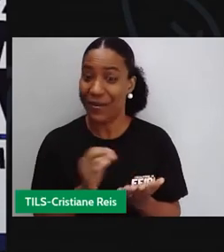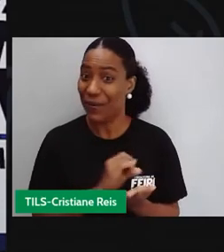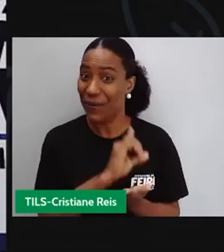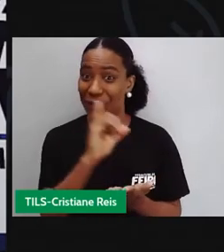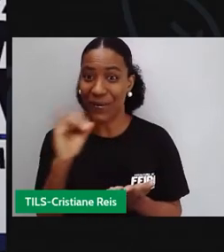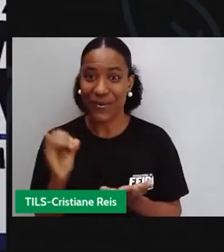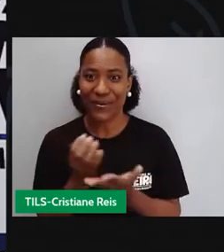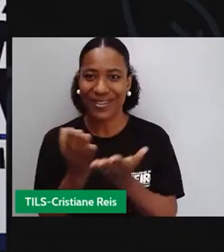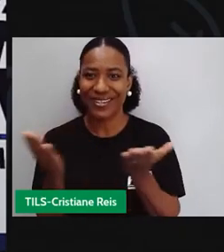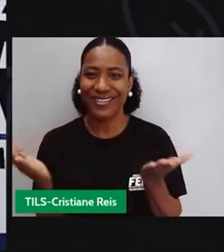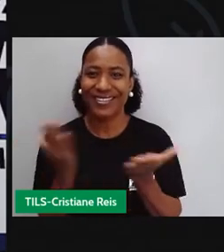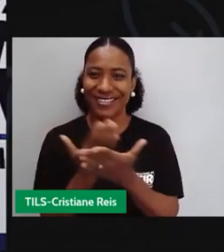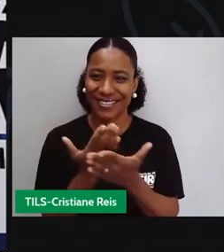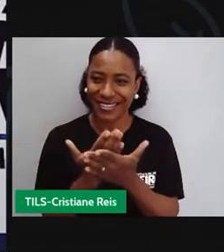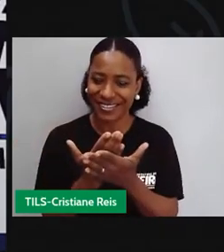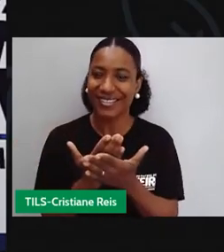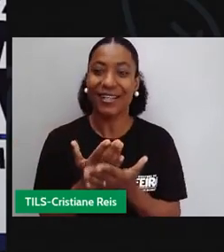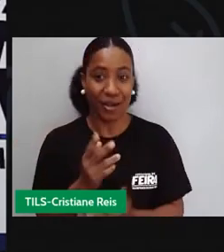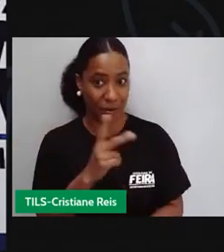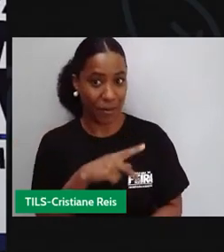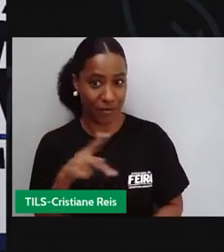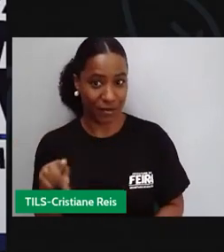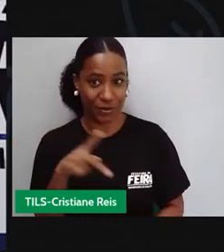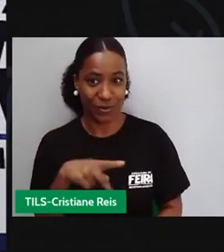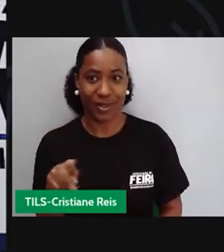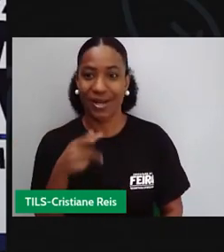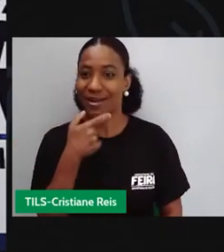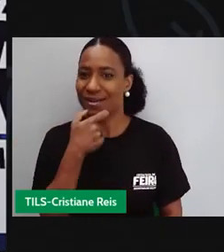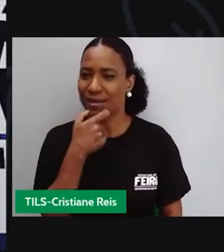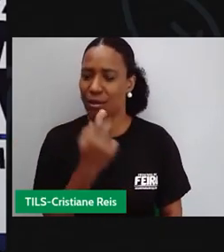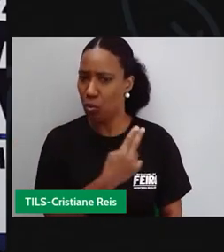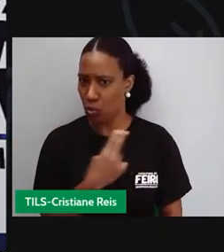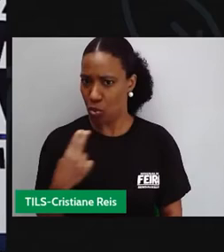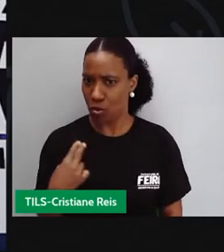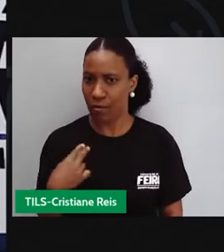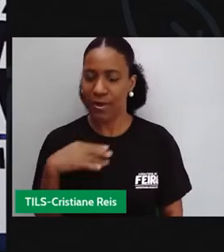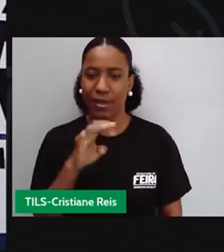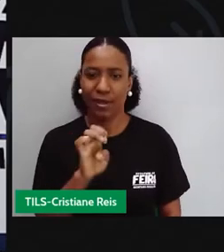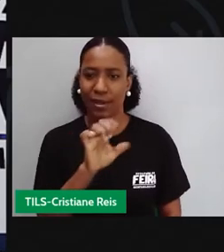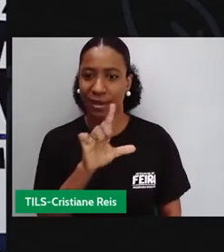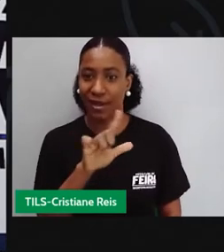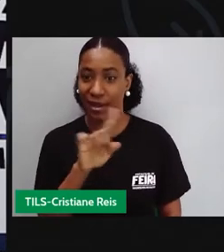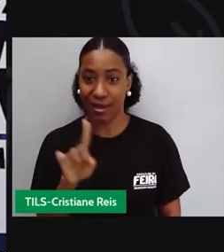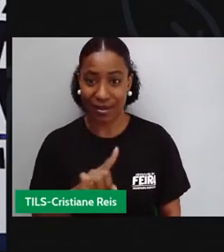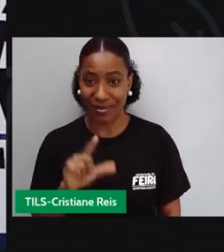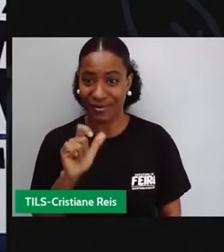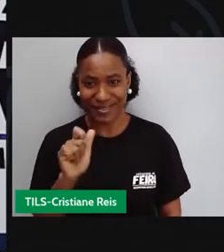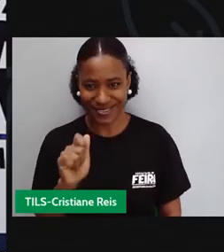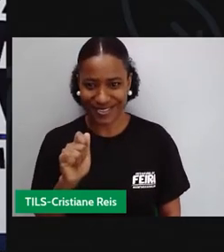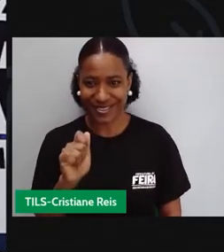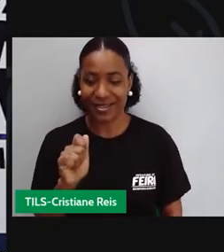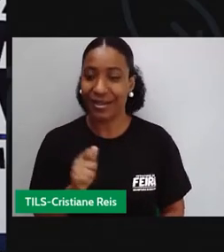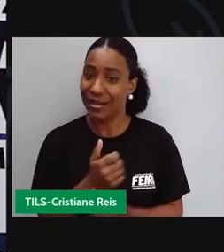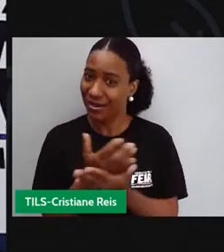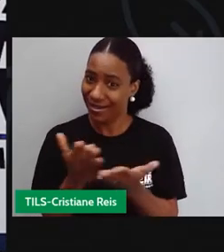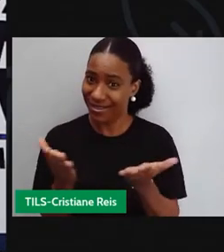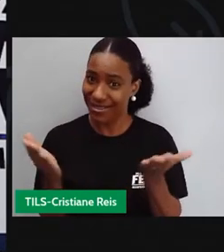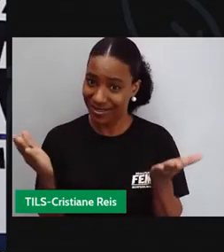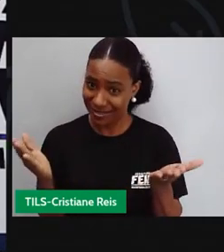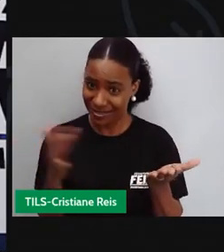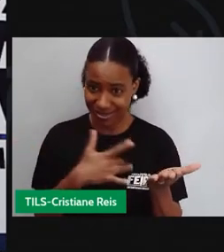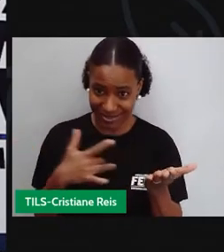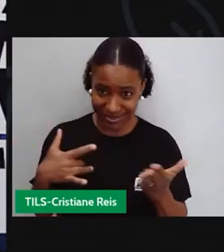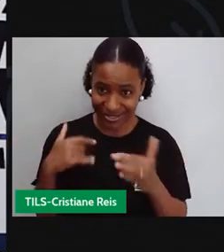sou Elsa Silva, sou a professora de inglês. How are you? Como vocês estão? I hope you are